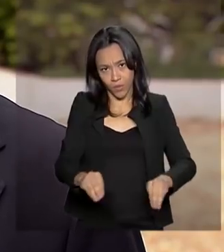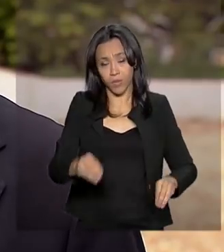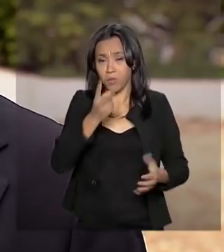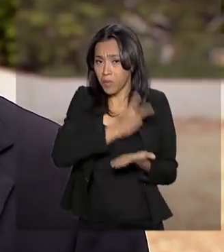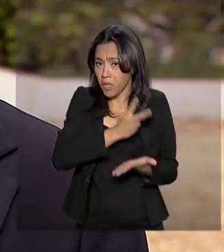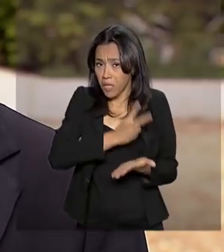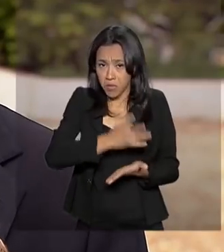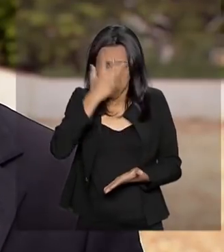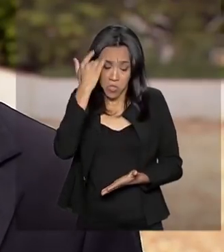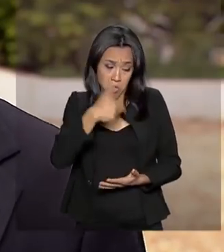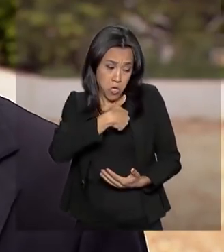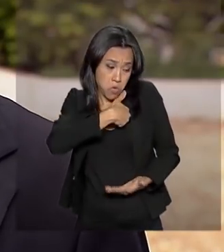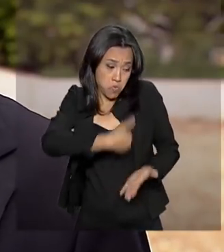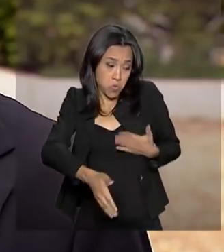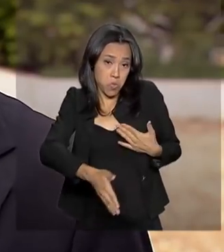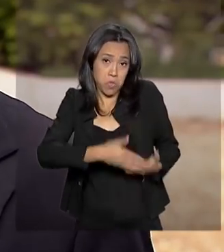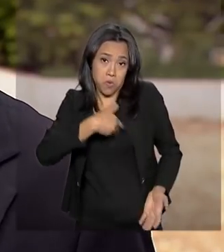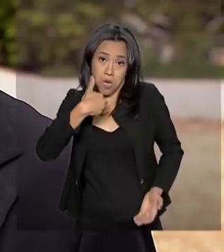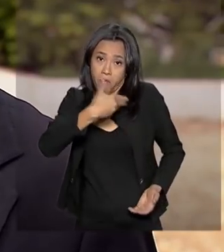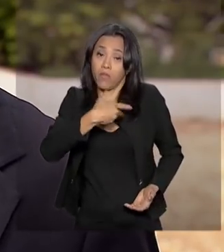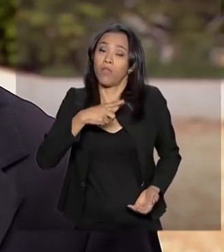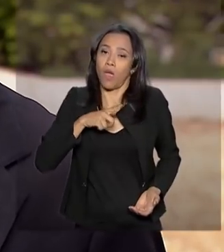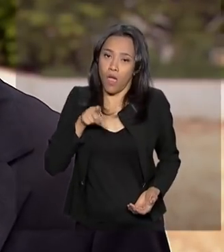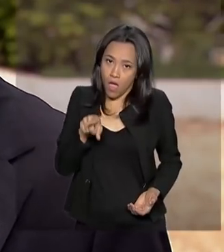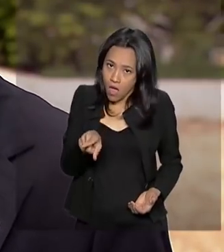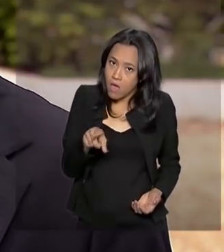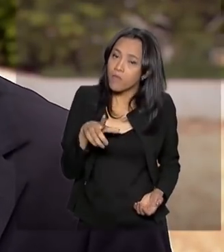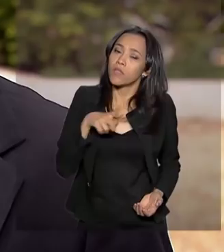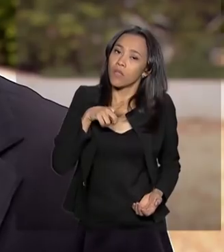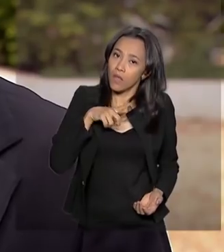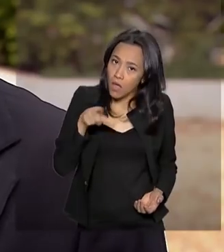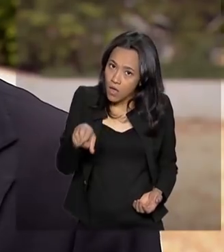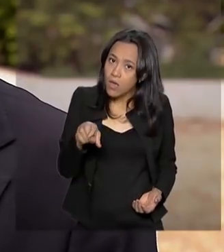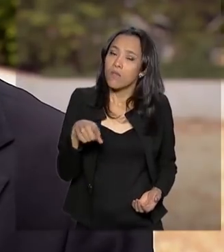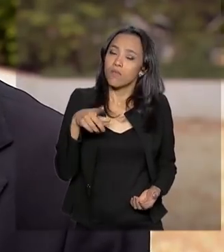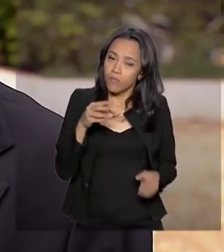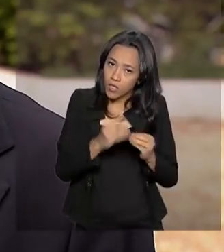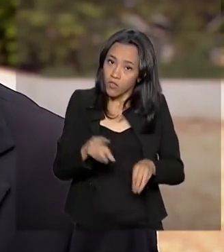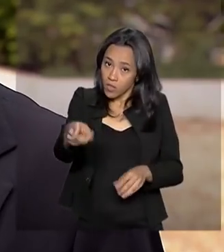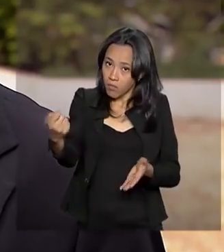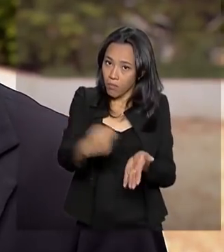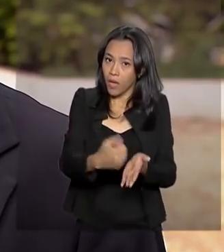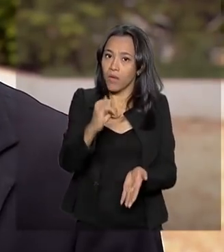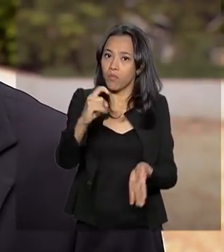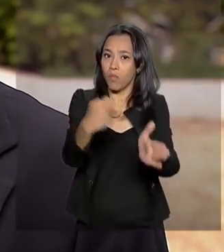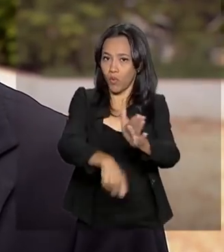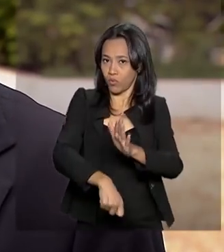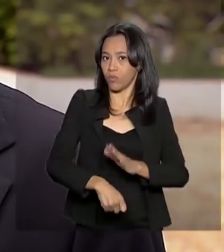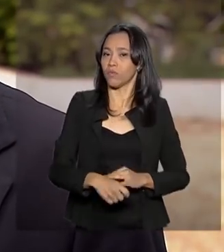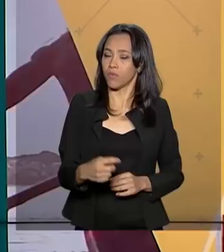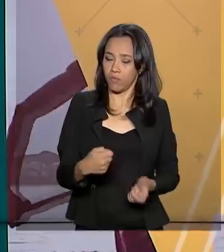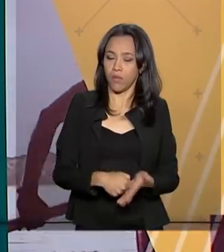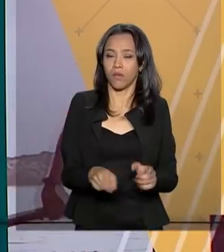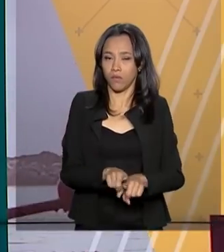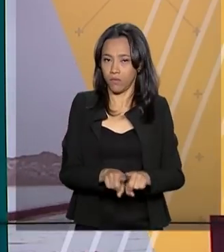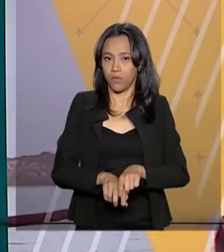pessoa que fala eu não tenho nada a ver com isso, tem. Você tem, porque no final você paga o imposto ou você paga no preço.